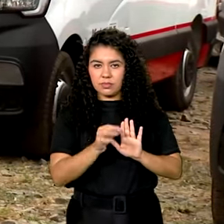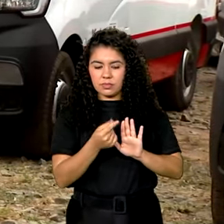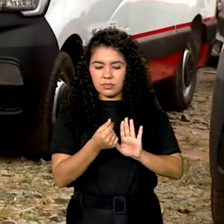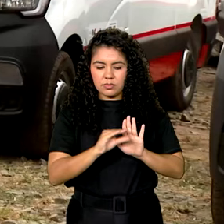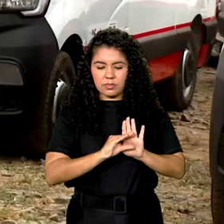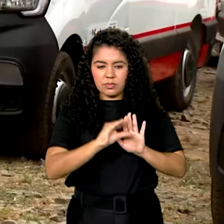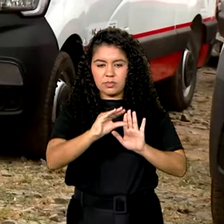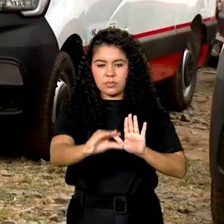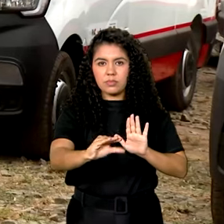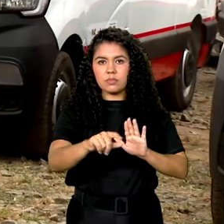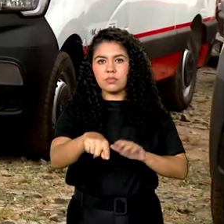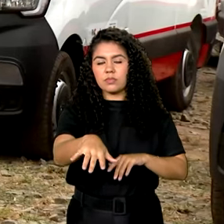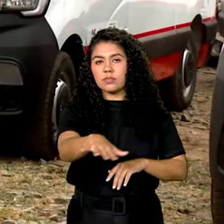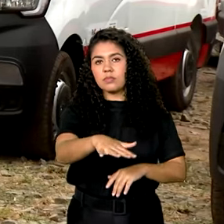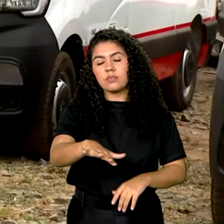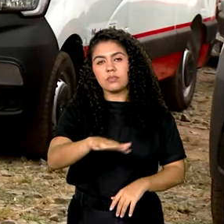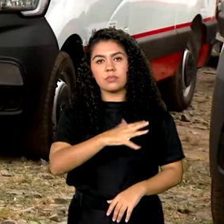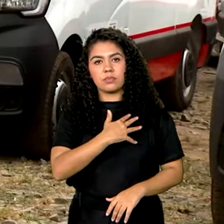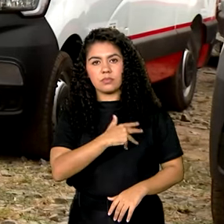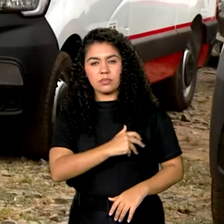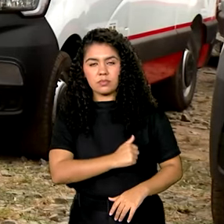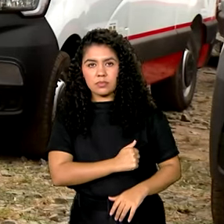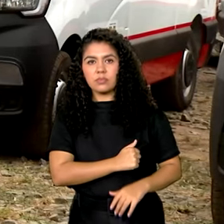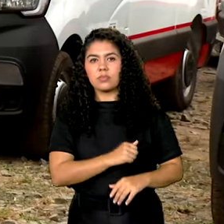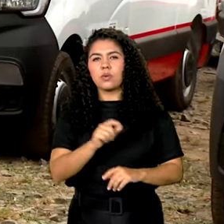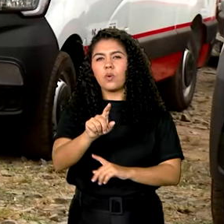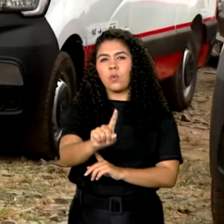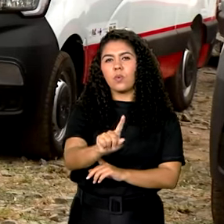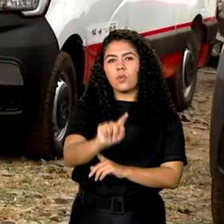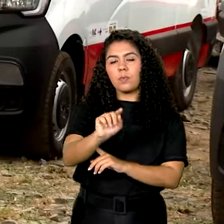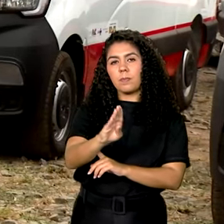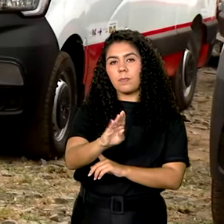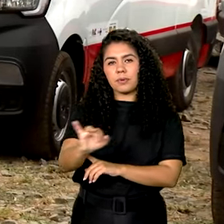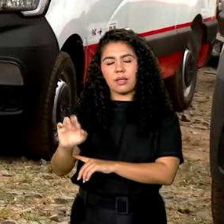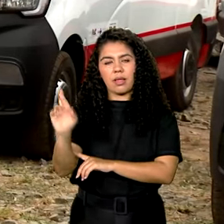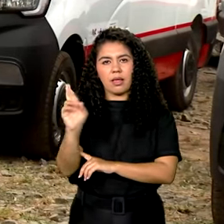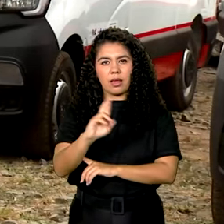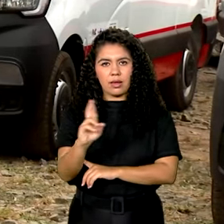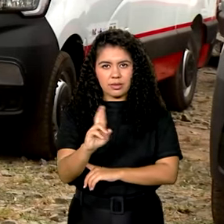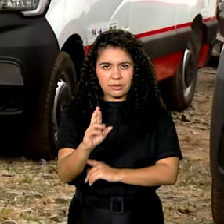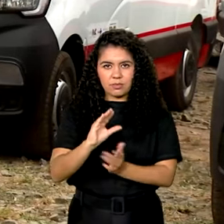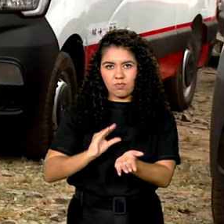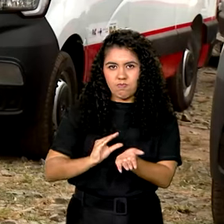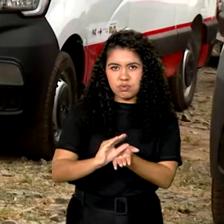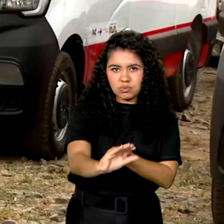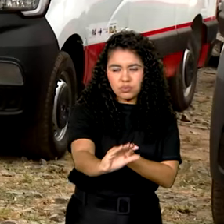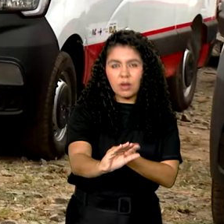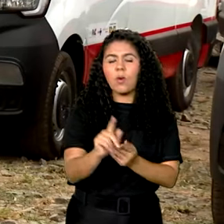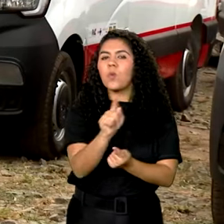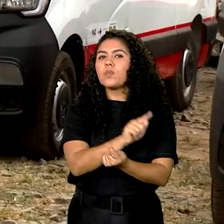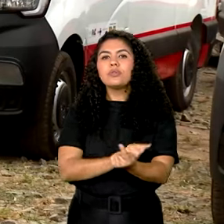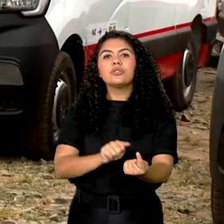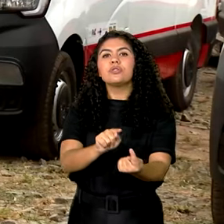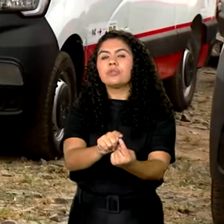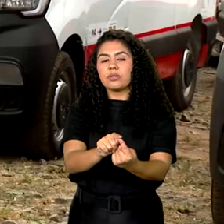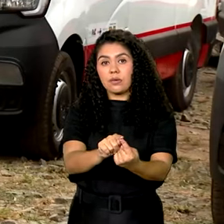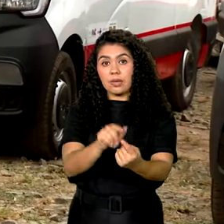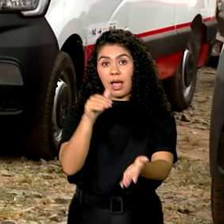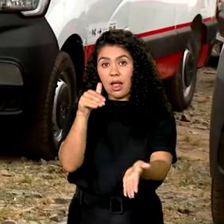ao SAMU, chegando a R 1,7 bilhão. A meta é que até